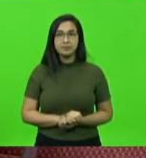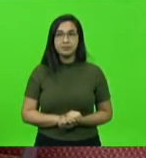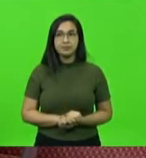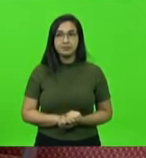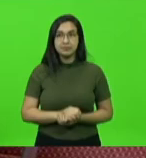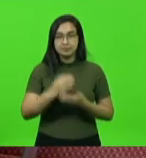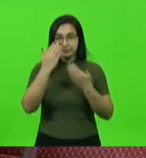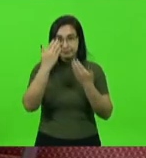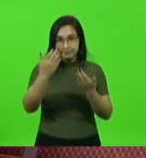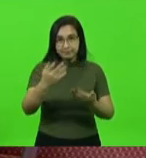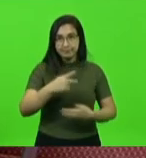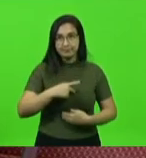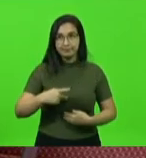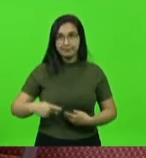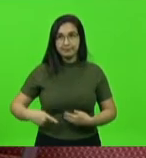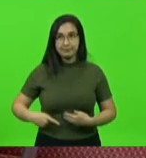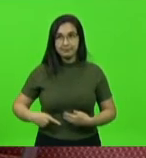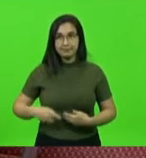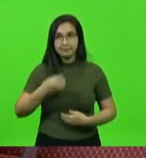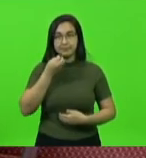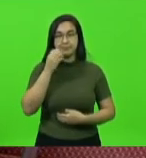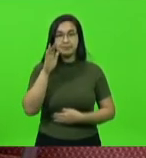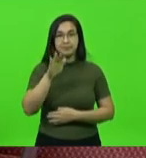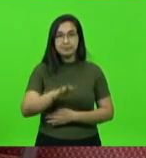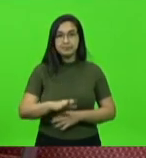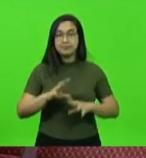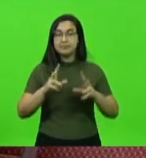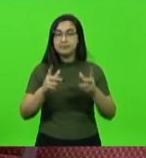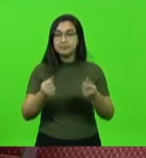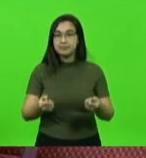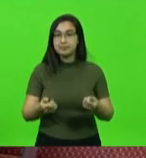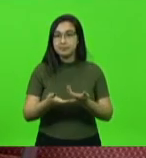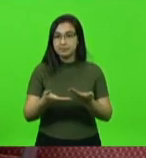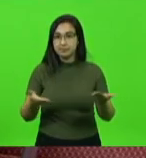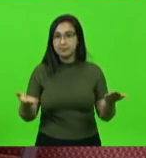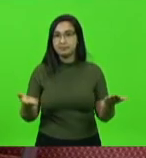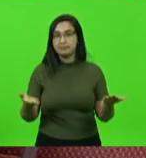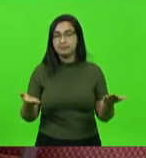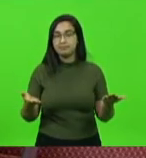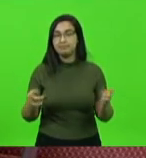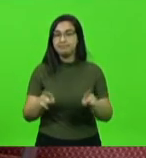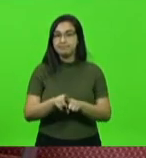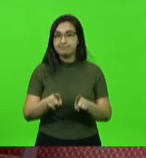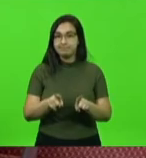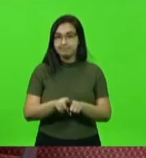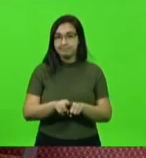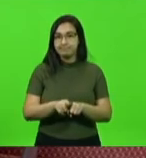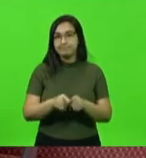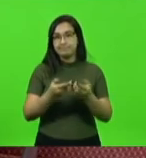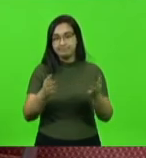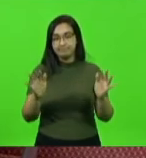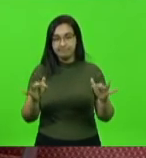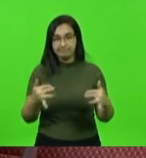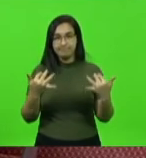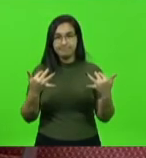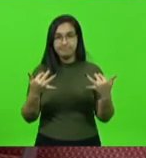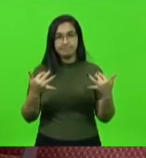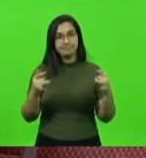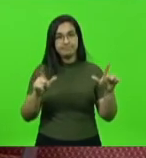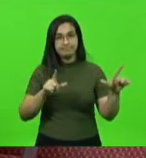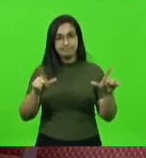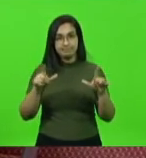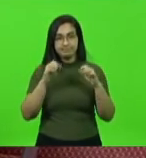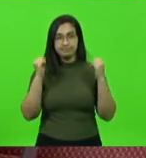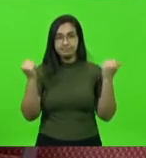Obrigado, presidente. Uma boa tarde a todos, a todos os nossos parlamentares, a quem nos assistem através da TV